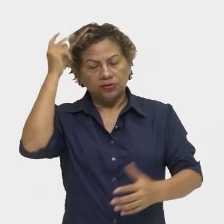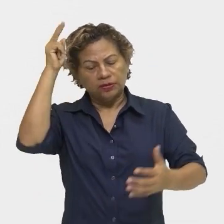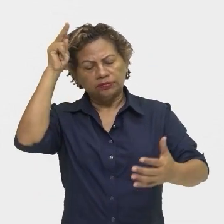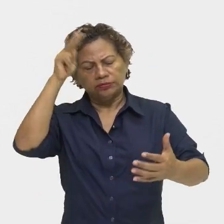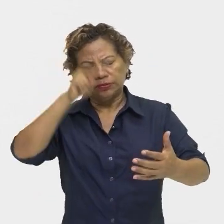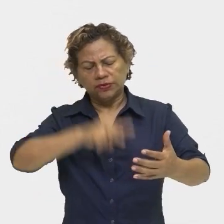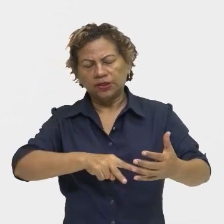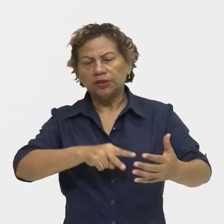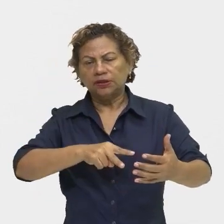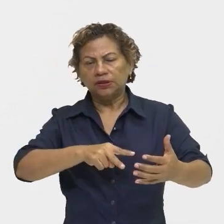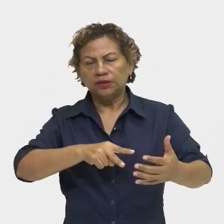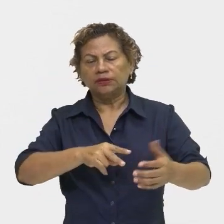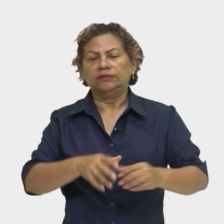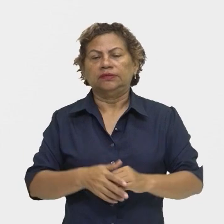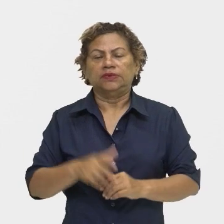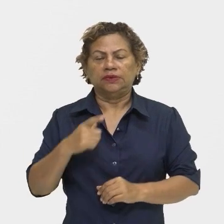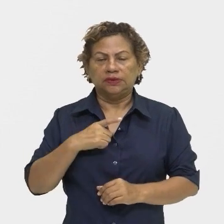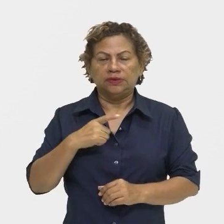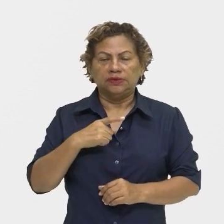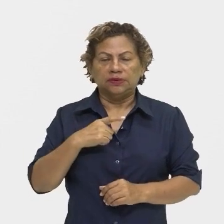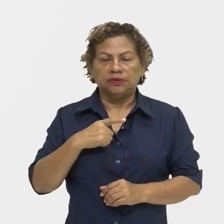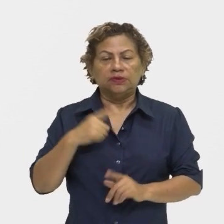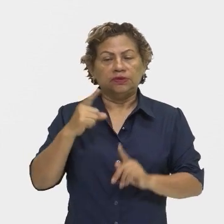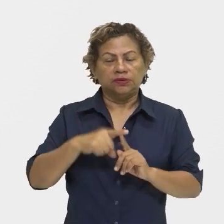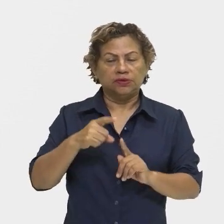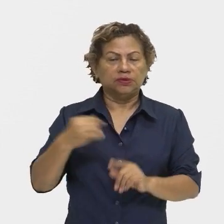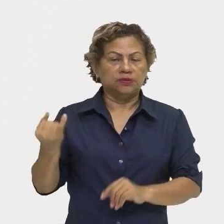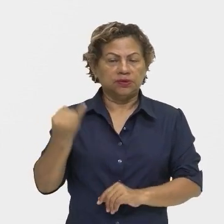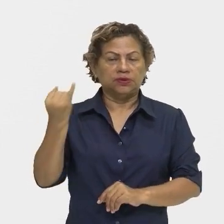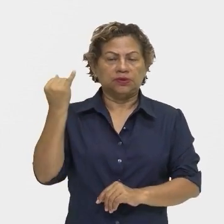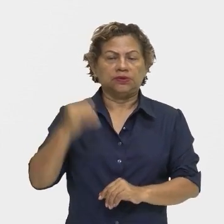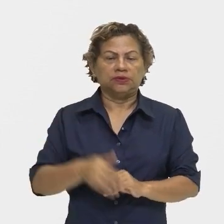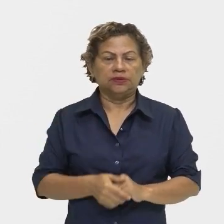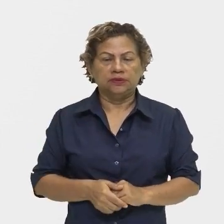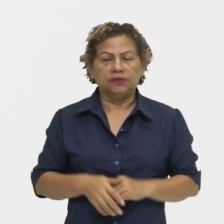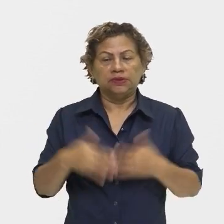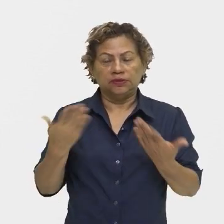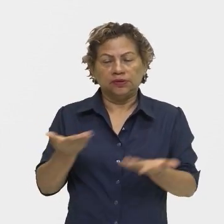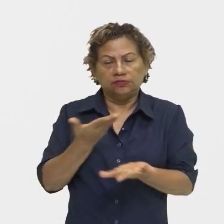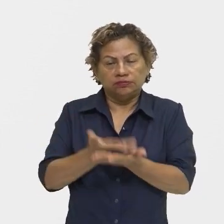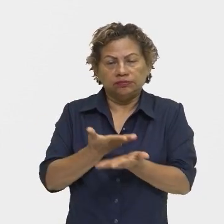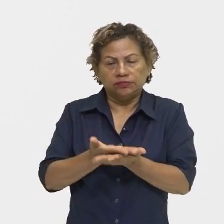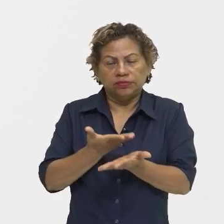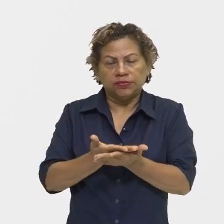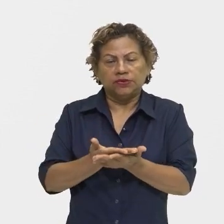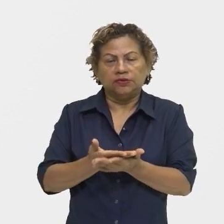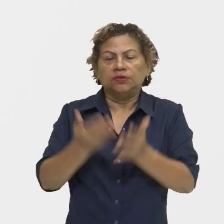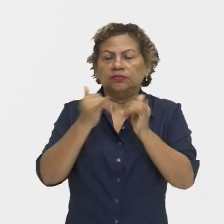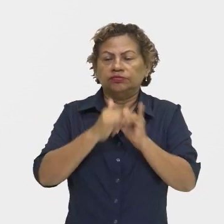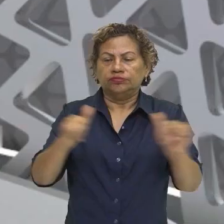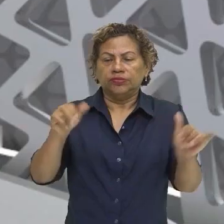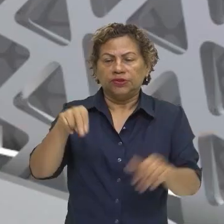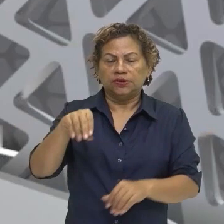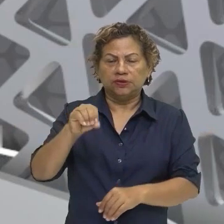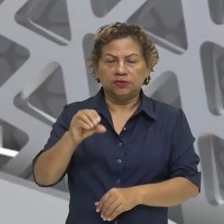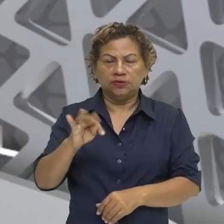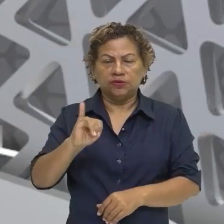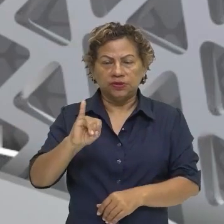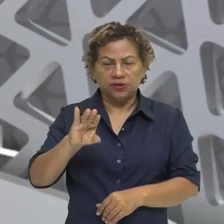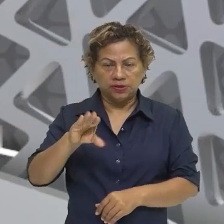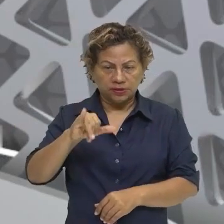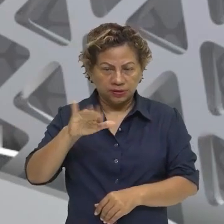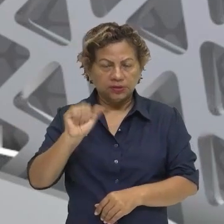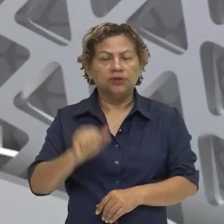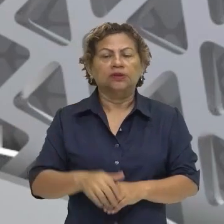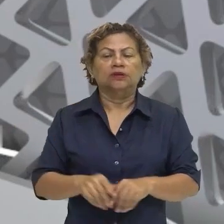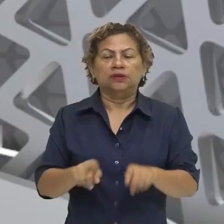ser apresentadas de acordo com o grau da importância. Então, nós estudamos sobre a notícia, e nós